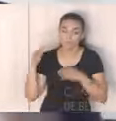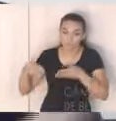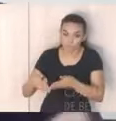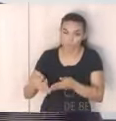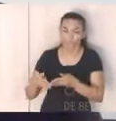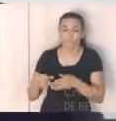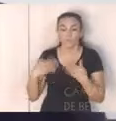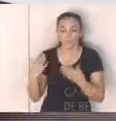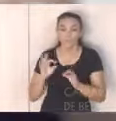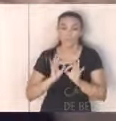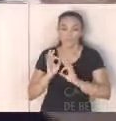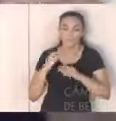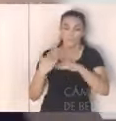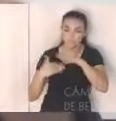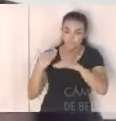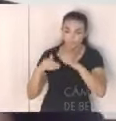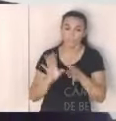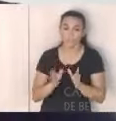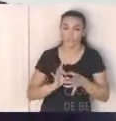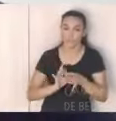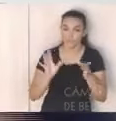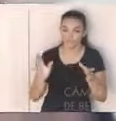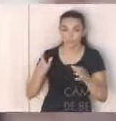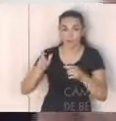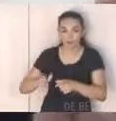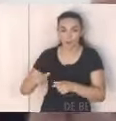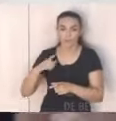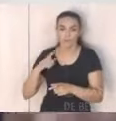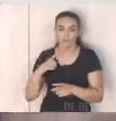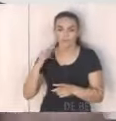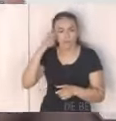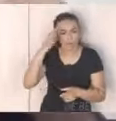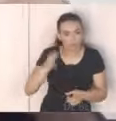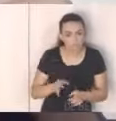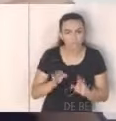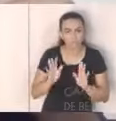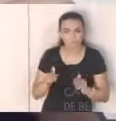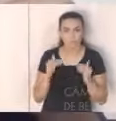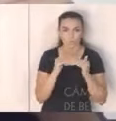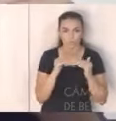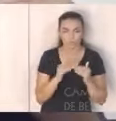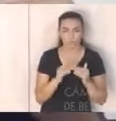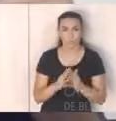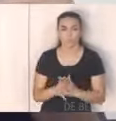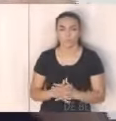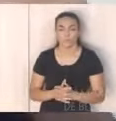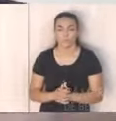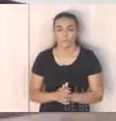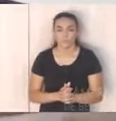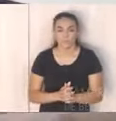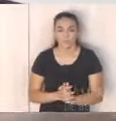desenvolvendo um plano liberamos para aquelas áreas que era consenso é é